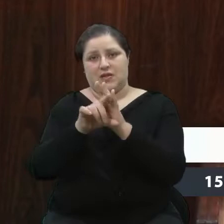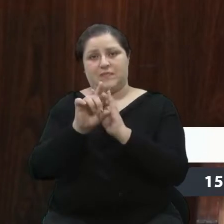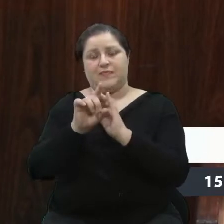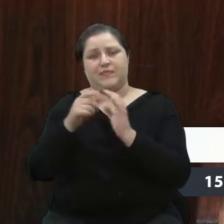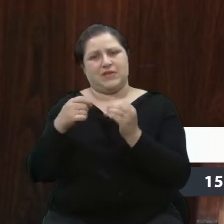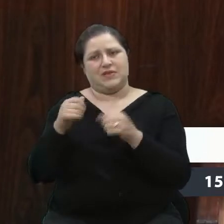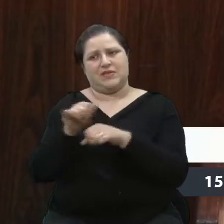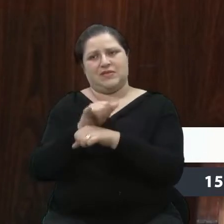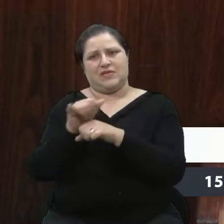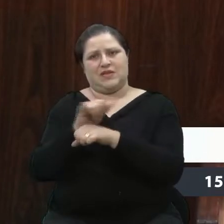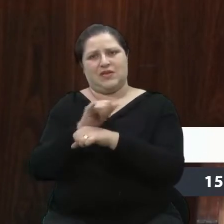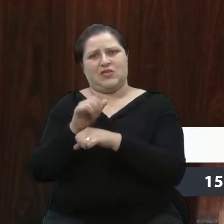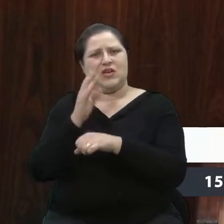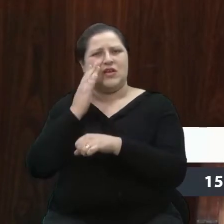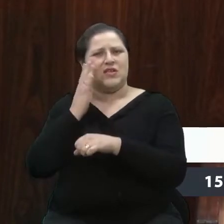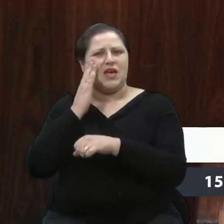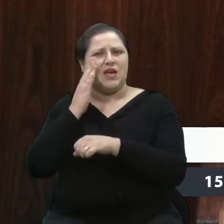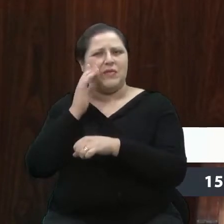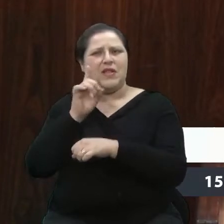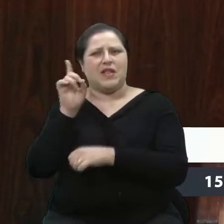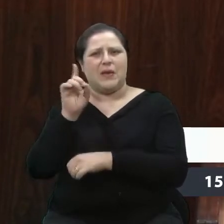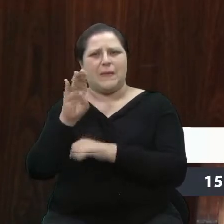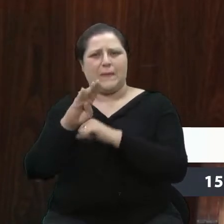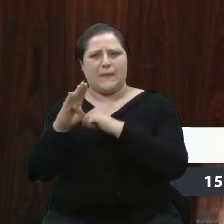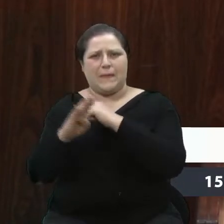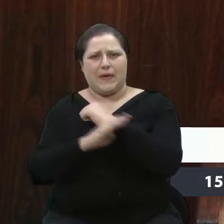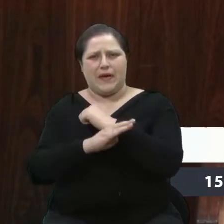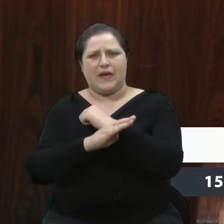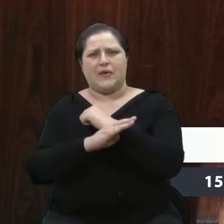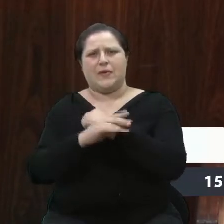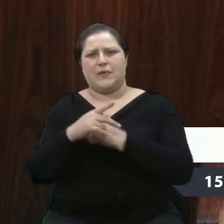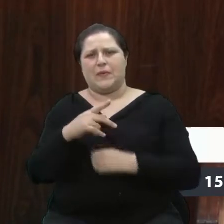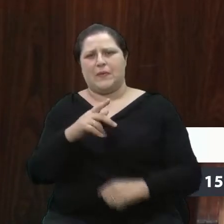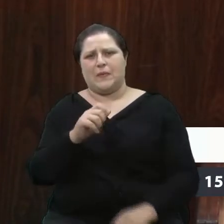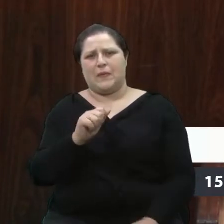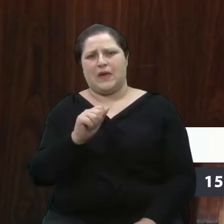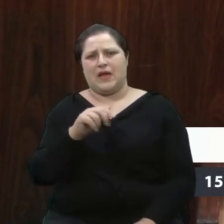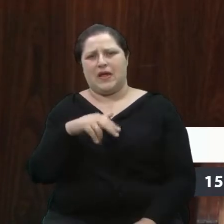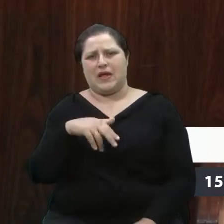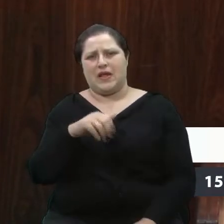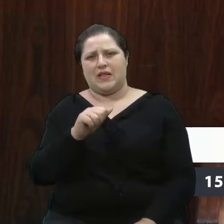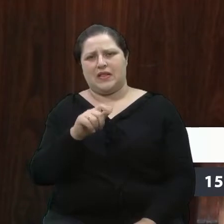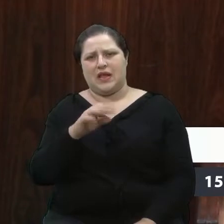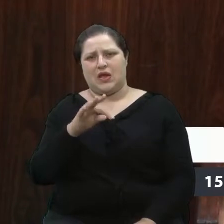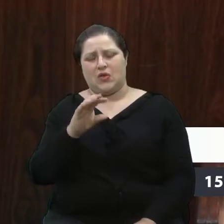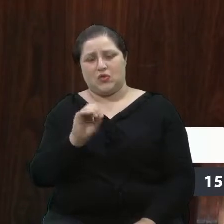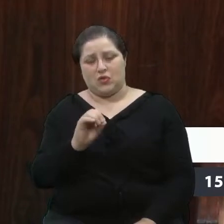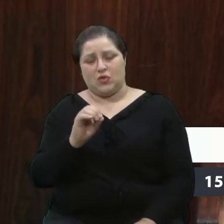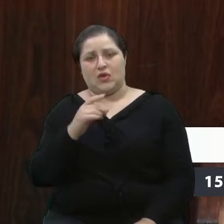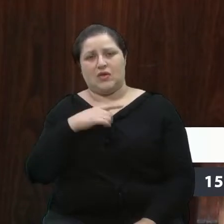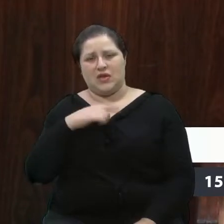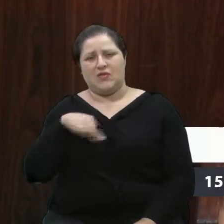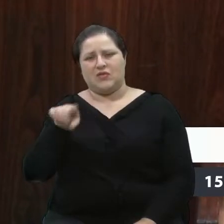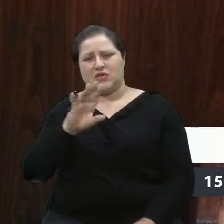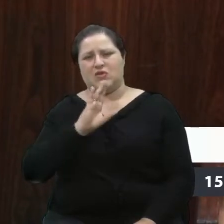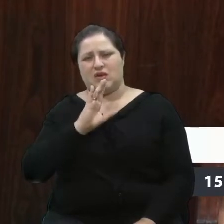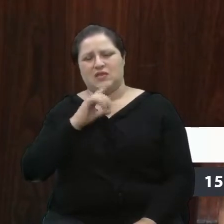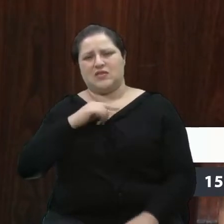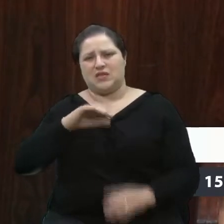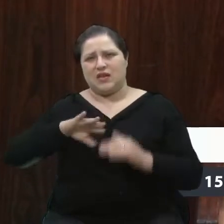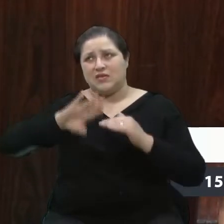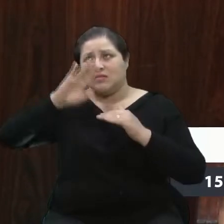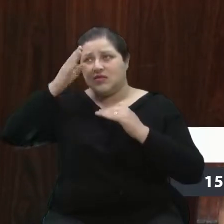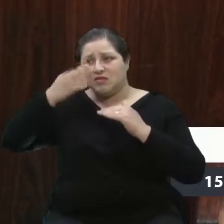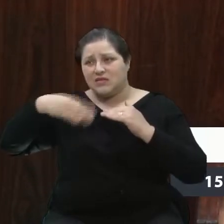conhecem, é alto, enfim, tem desnível, tem barranco. E é um risco de cair essas árvores mais antigas. E uma